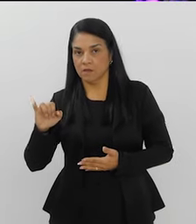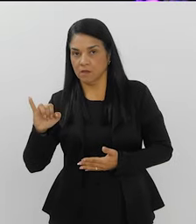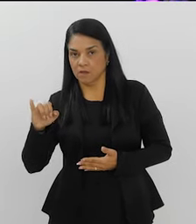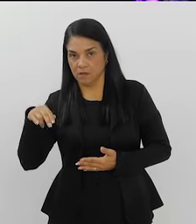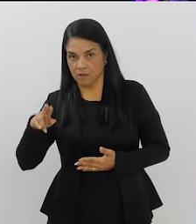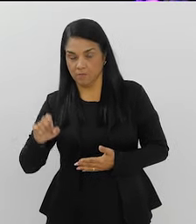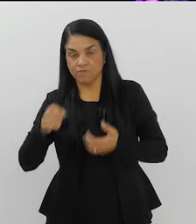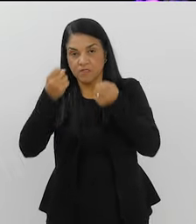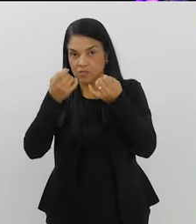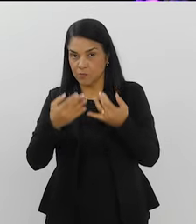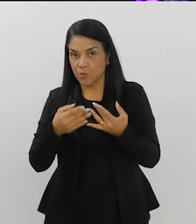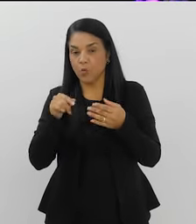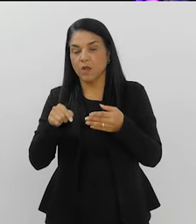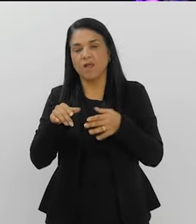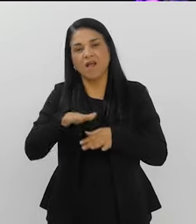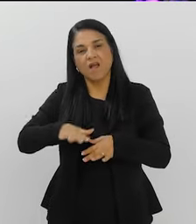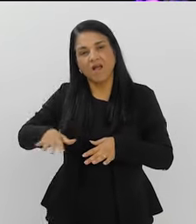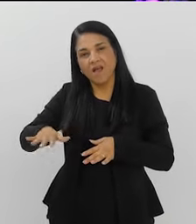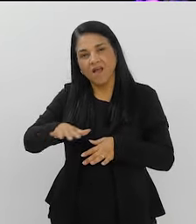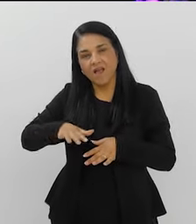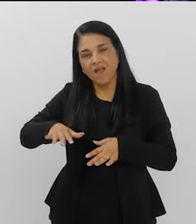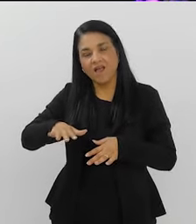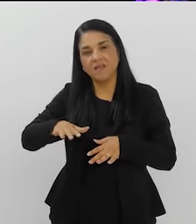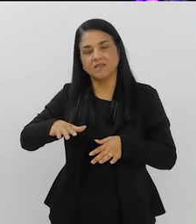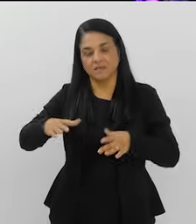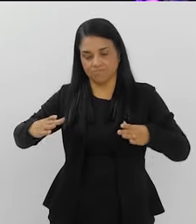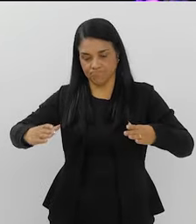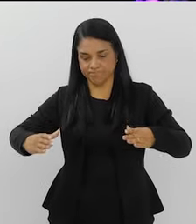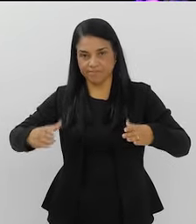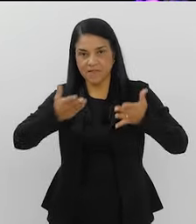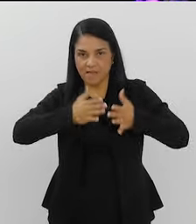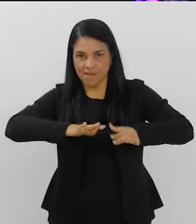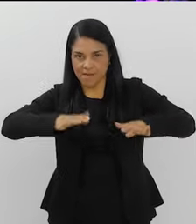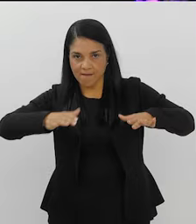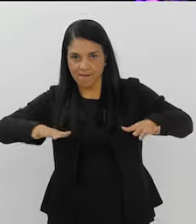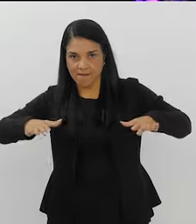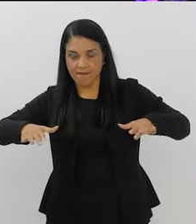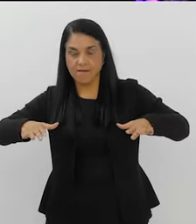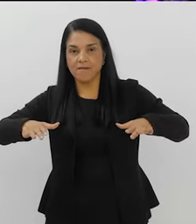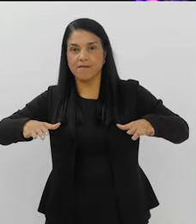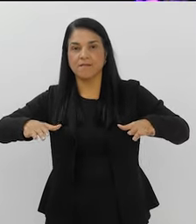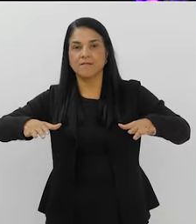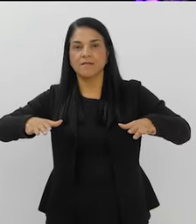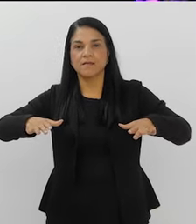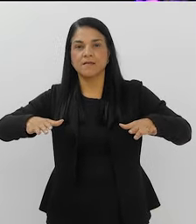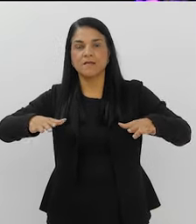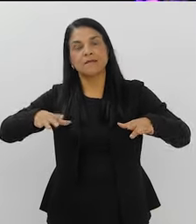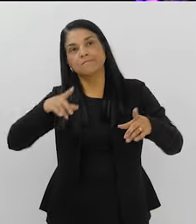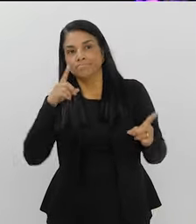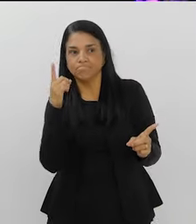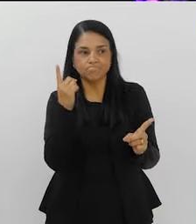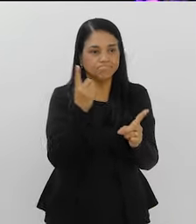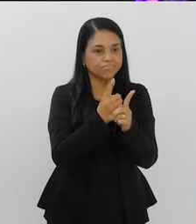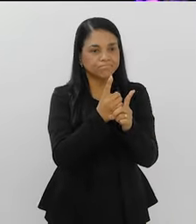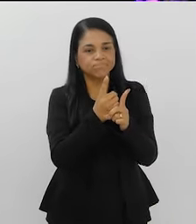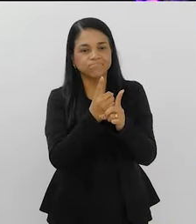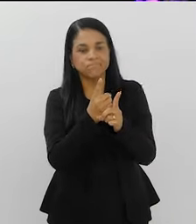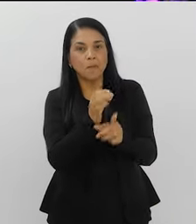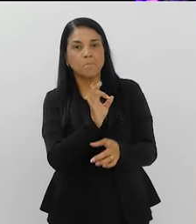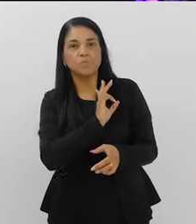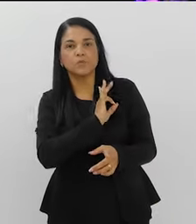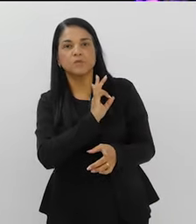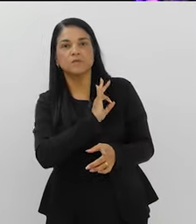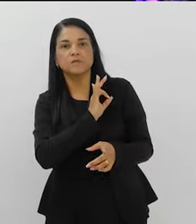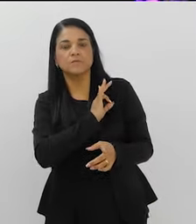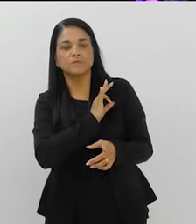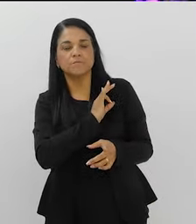de refino, ali na região, ali na sub-bacia hidrográfica, onde, por exemplo, há uma batida policial, e eles pegam o